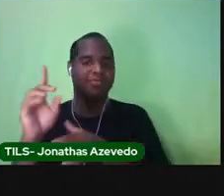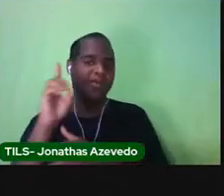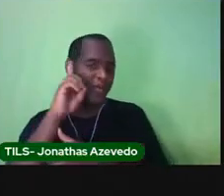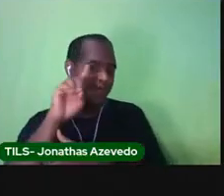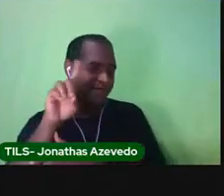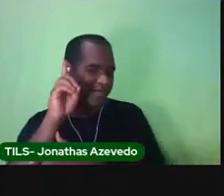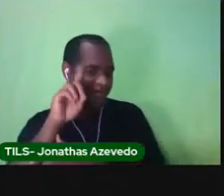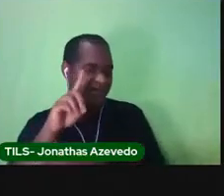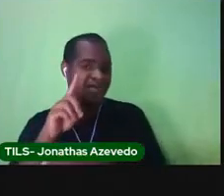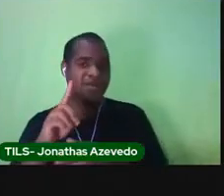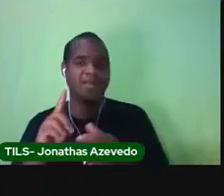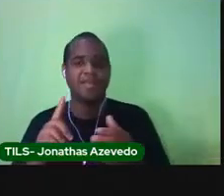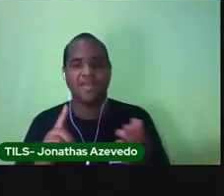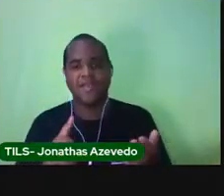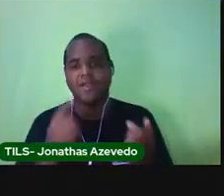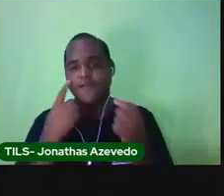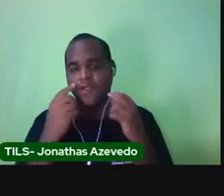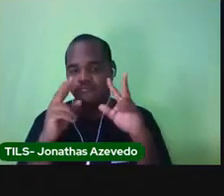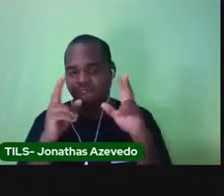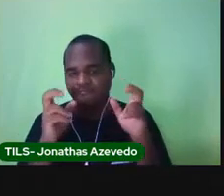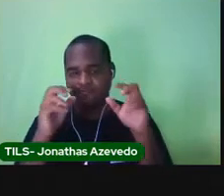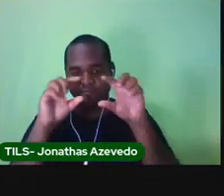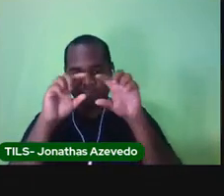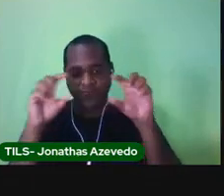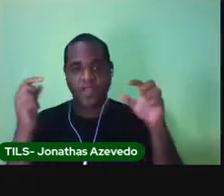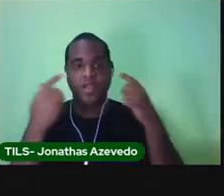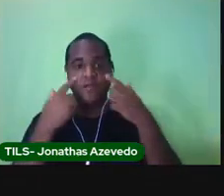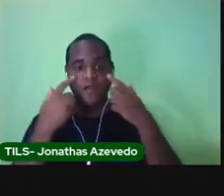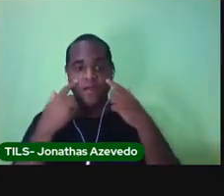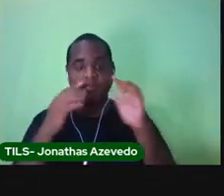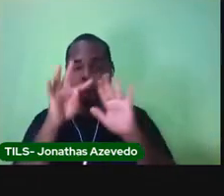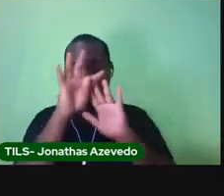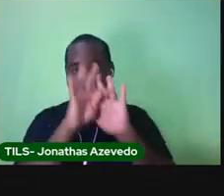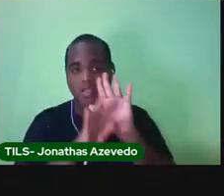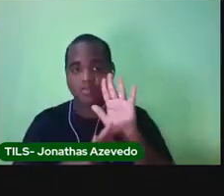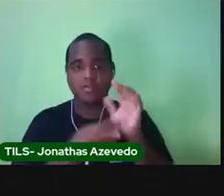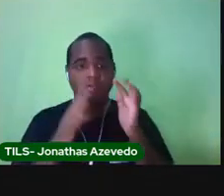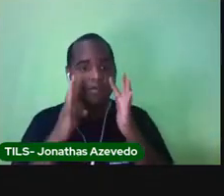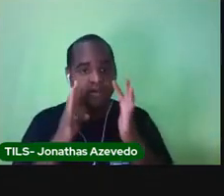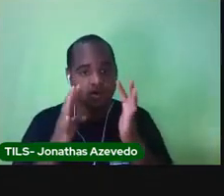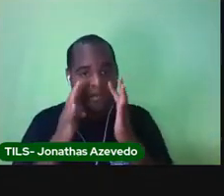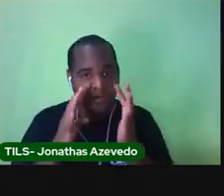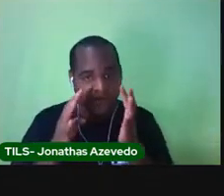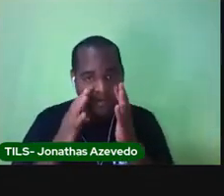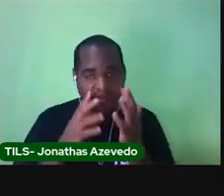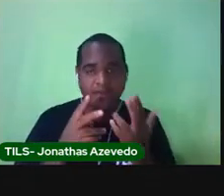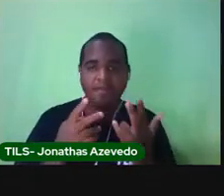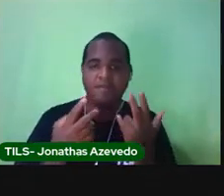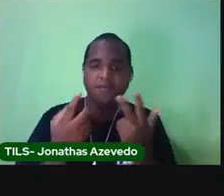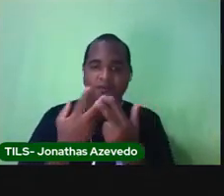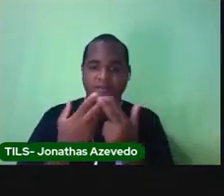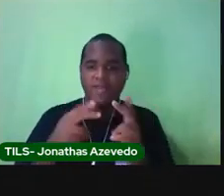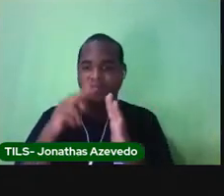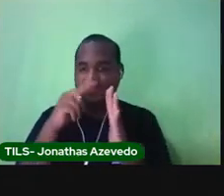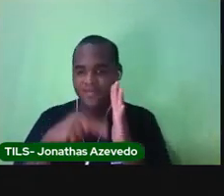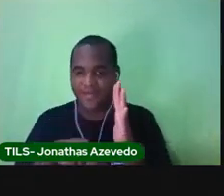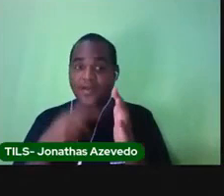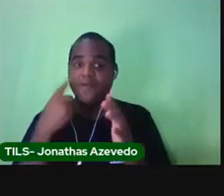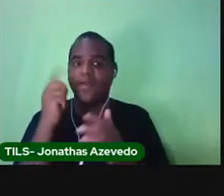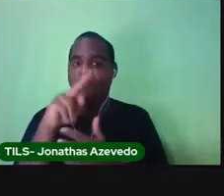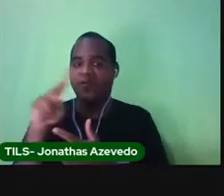Leia o texto com atenção. Eu queria muito que você prestasse atenção na leitura que a prova vai fazer